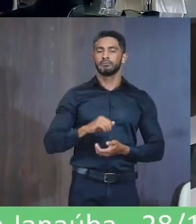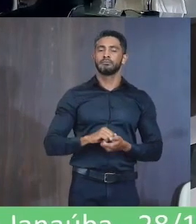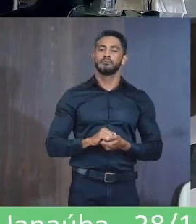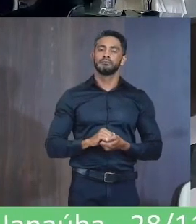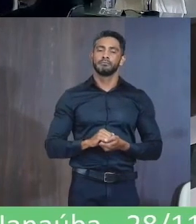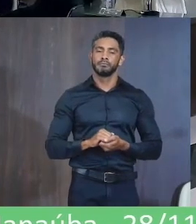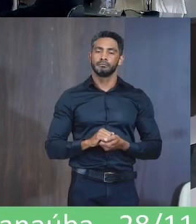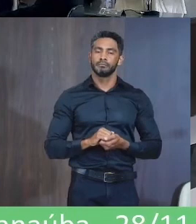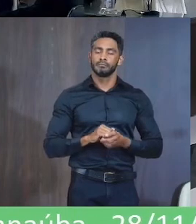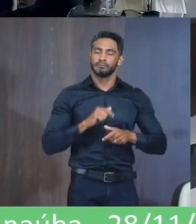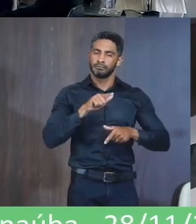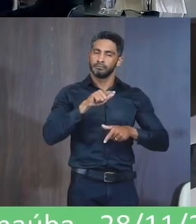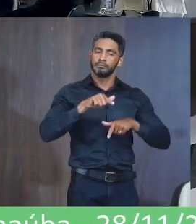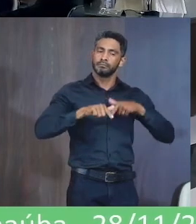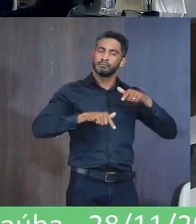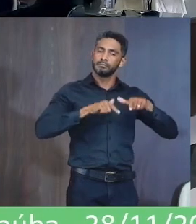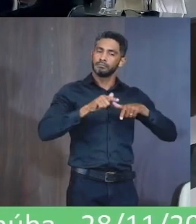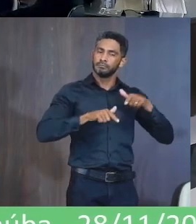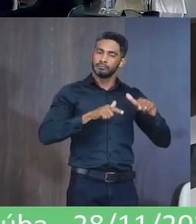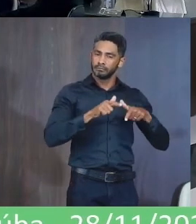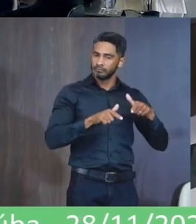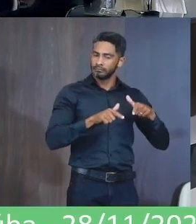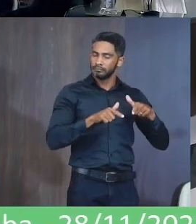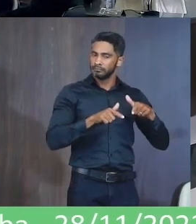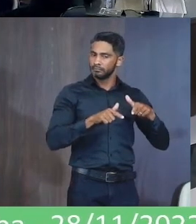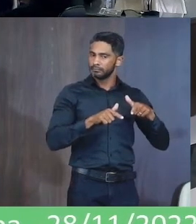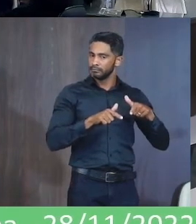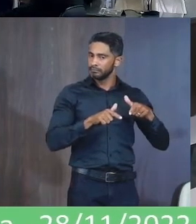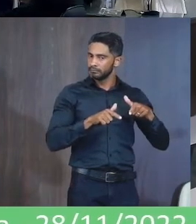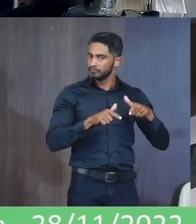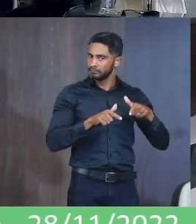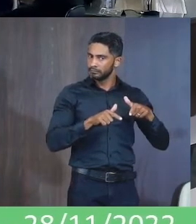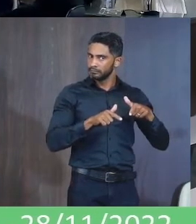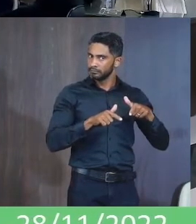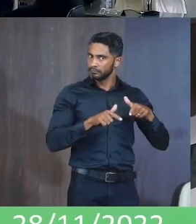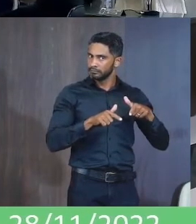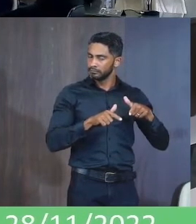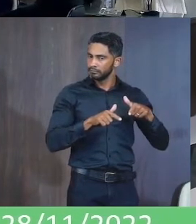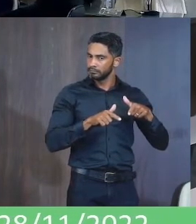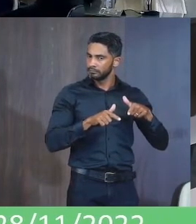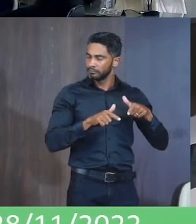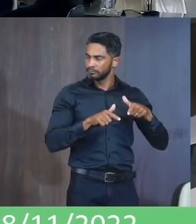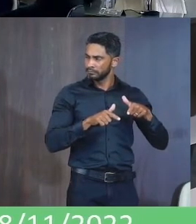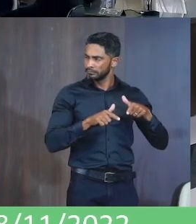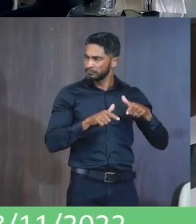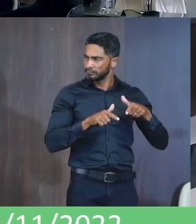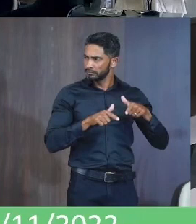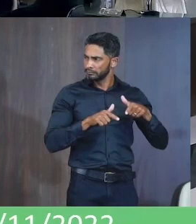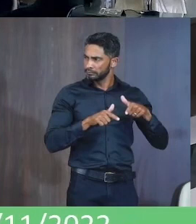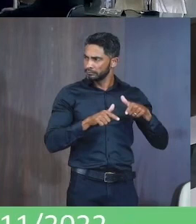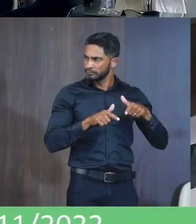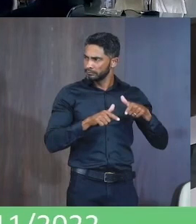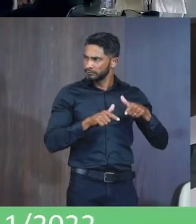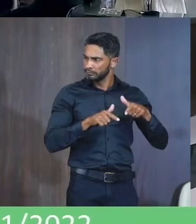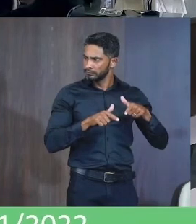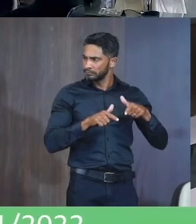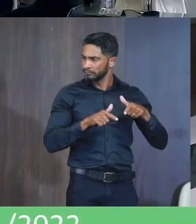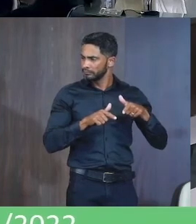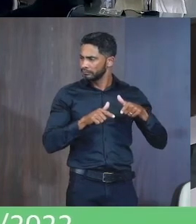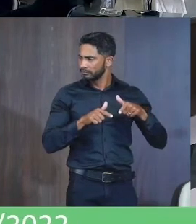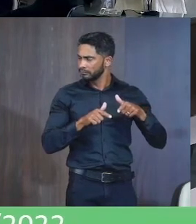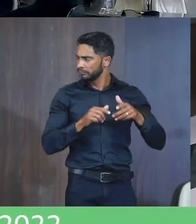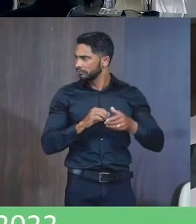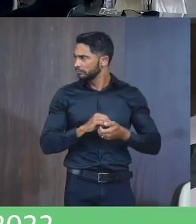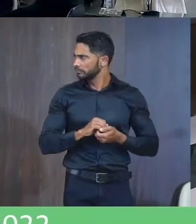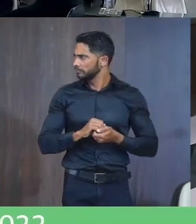A congratulada Foi criada Pelo padre José Antista Que se declinou Como seu pai